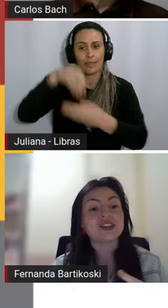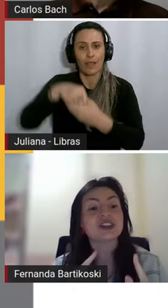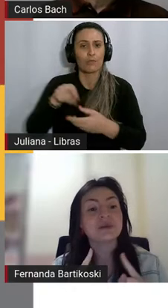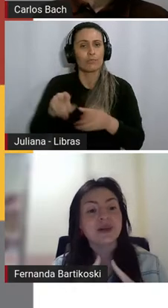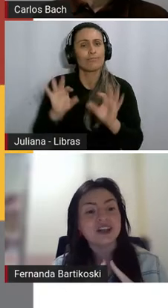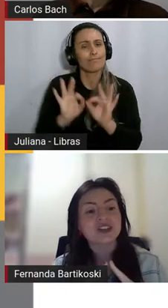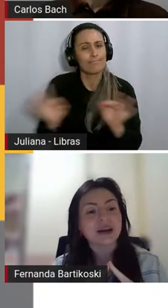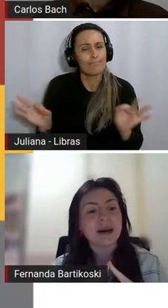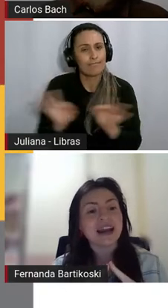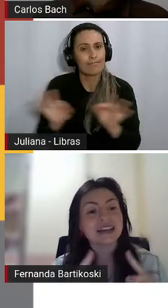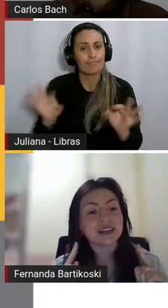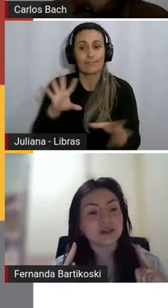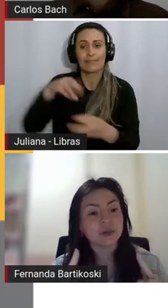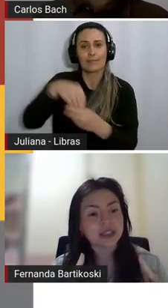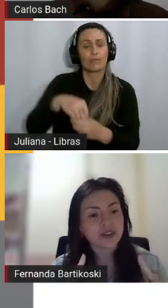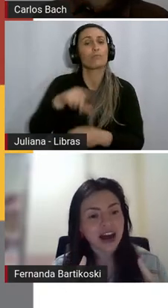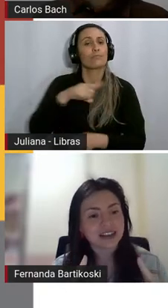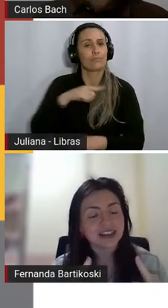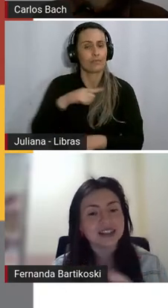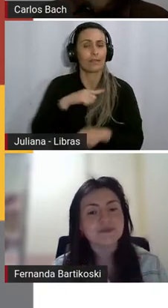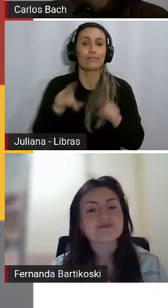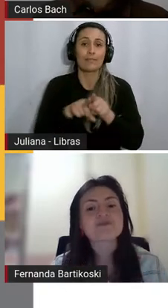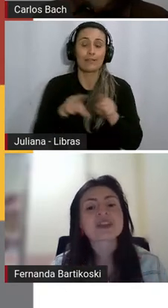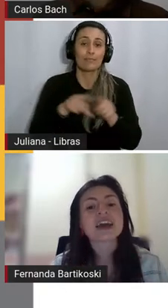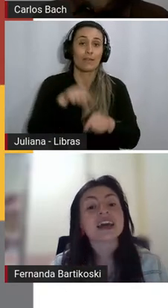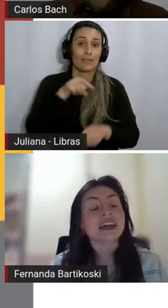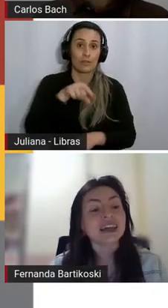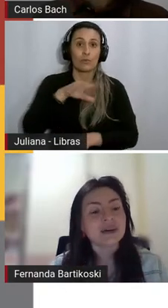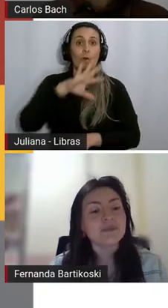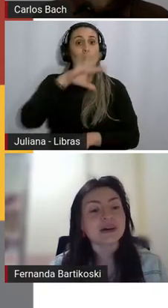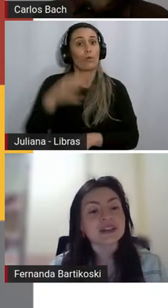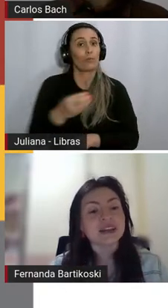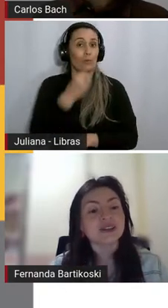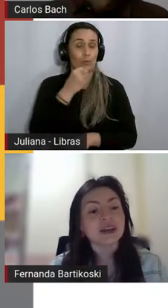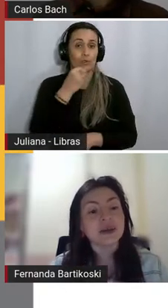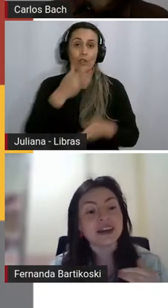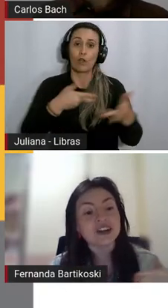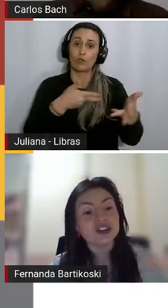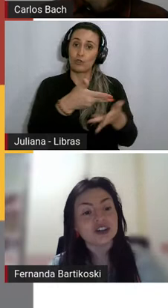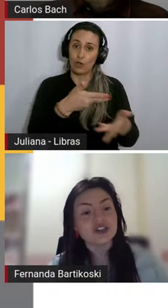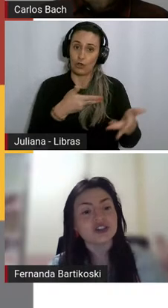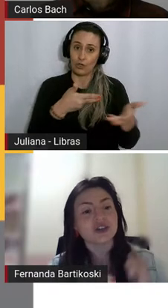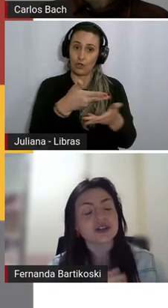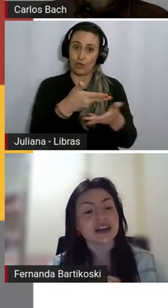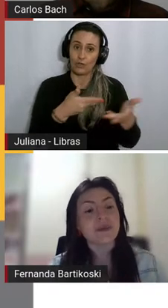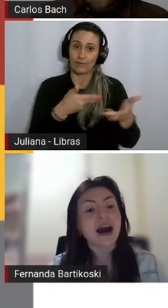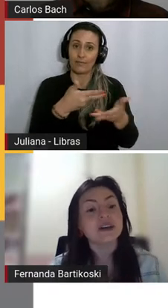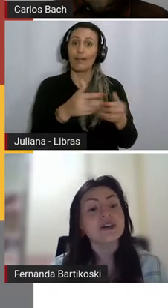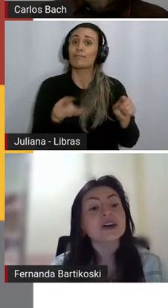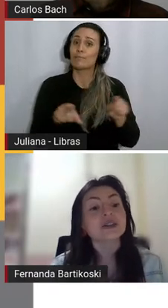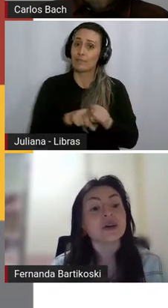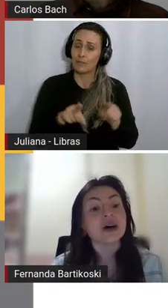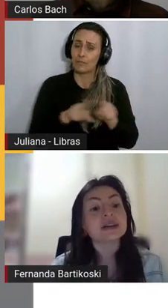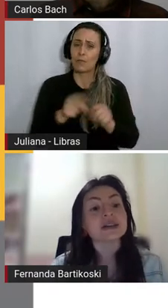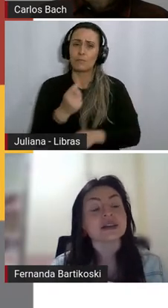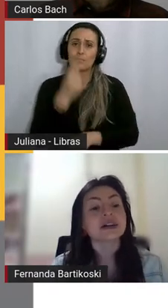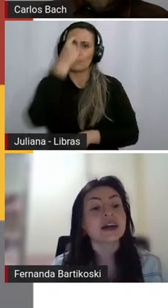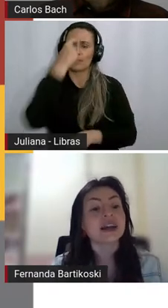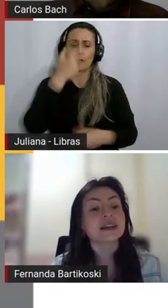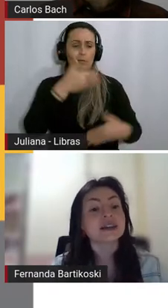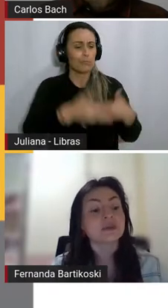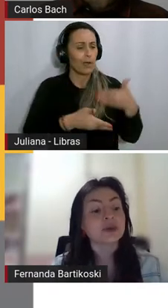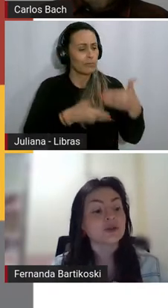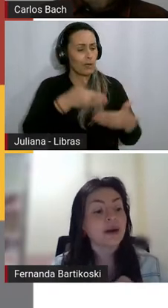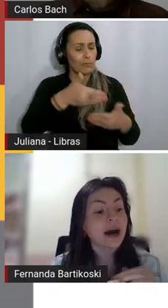oportunidade também de trabalhar essas duas faces. E, pensando também adiante no nosso trabalho, nós